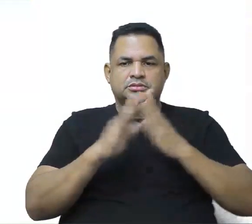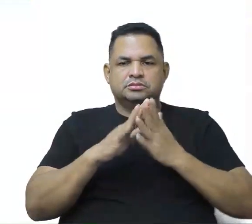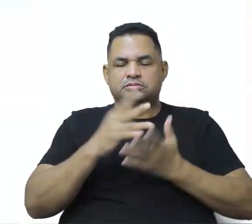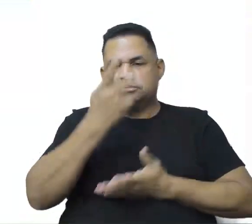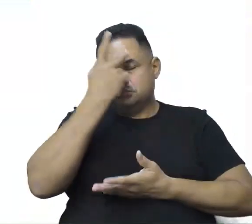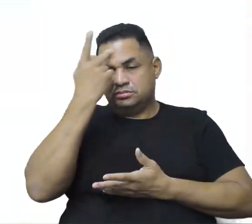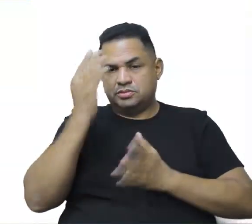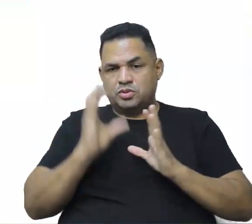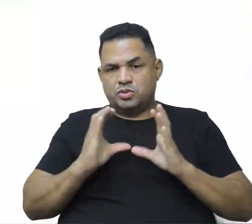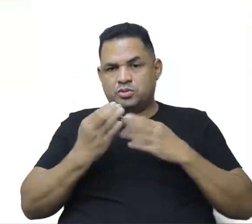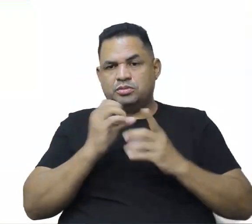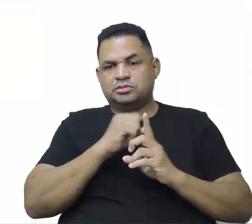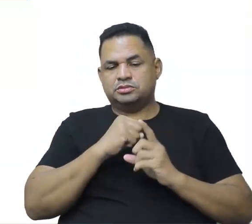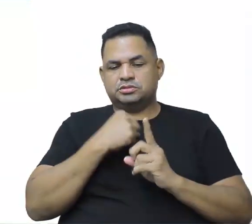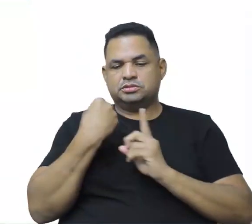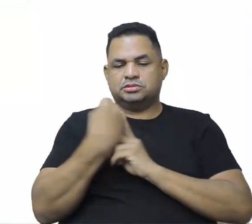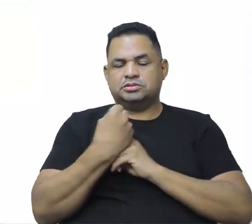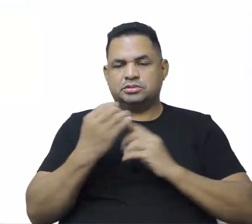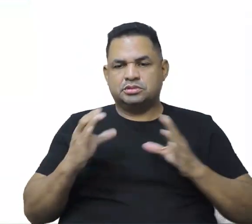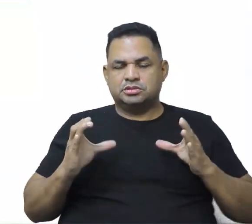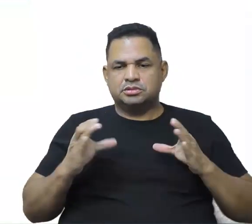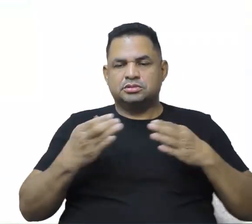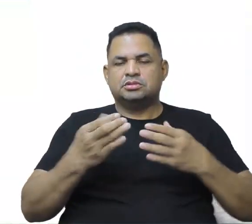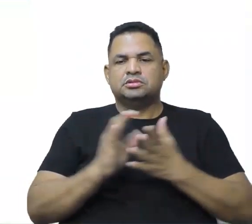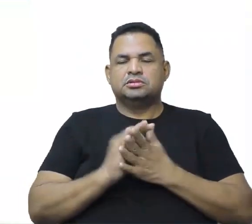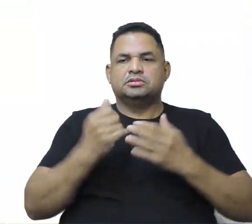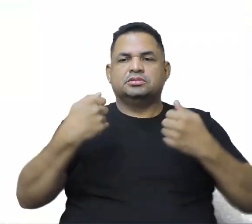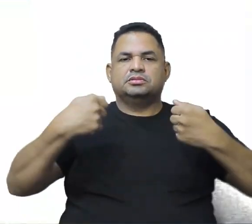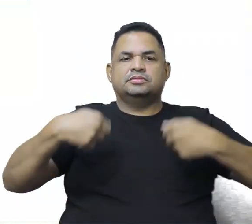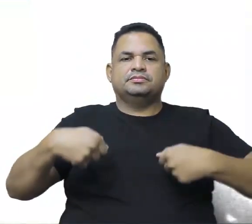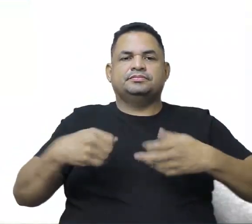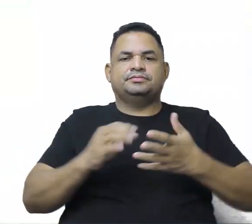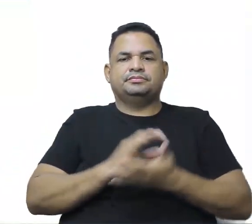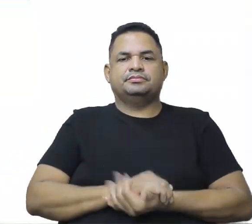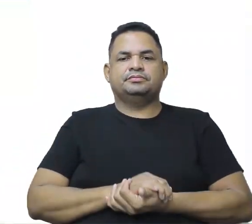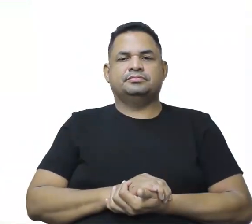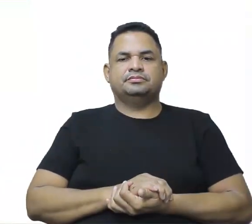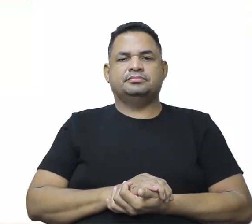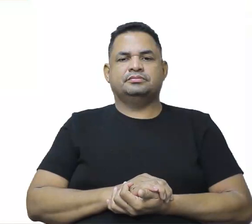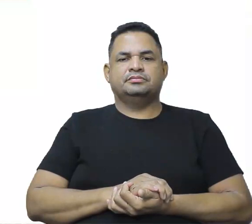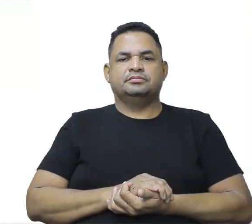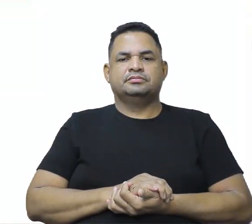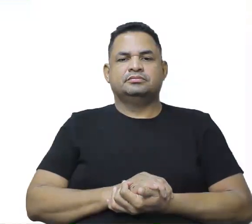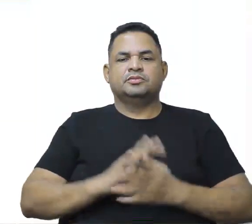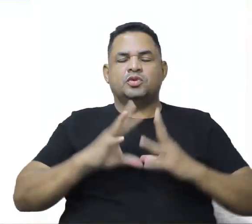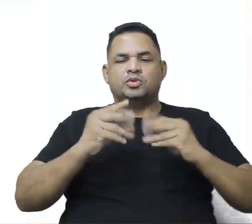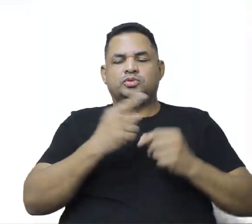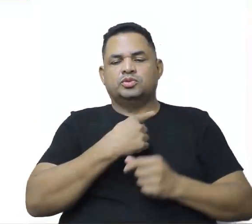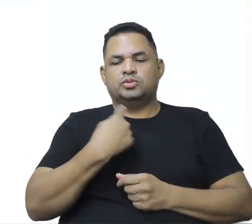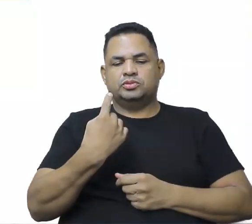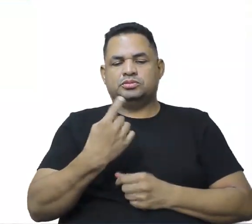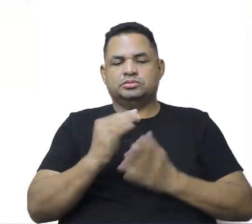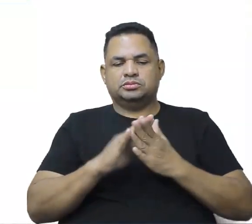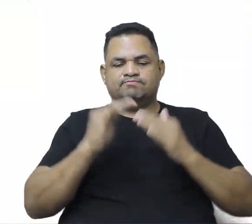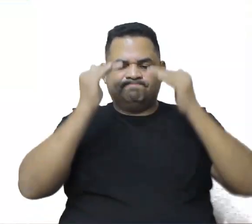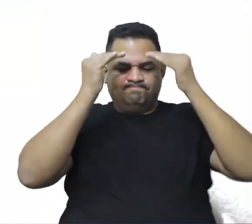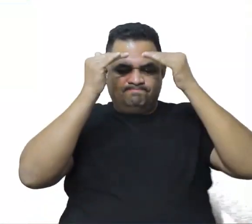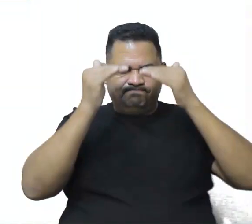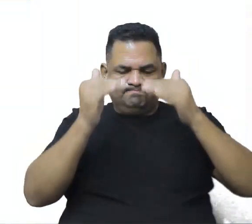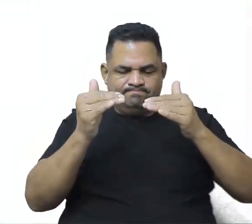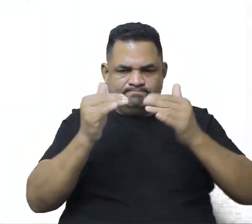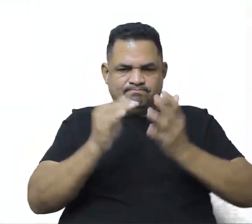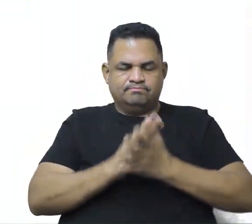grupos e classes sociais, né? Essa possibilidade de todos nós aí obedecermos